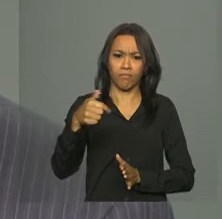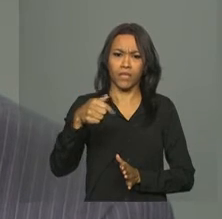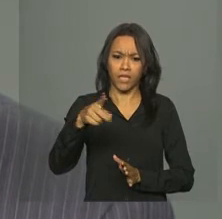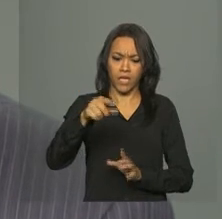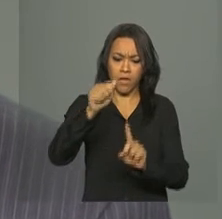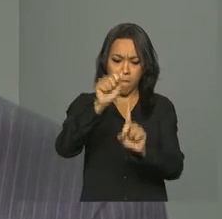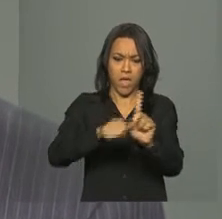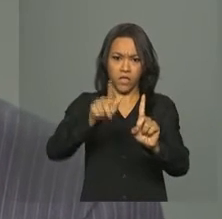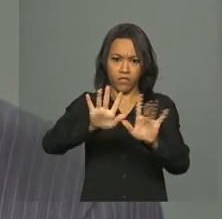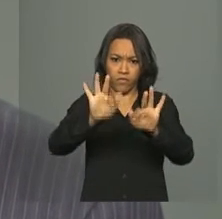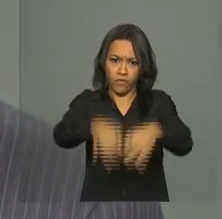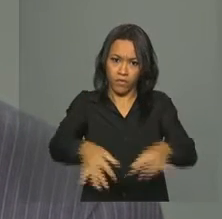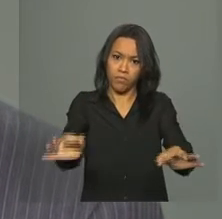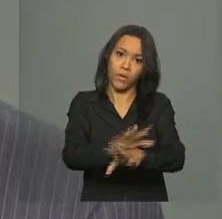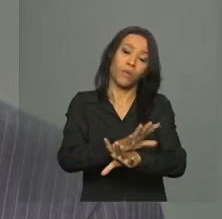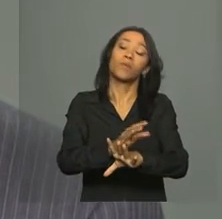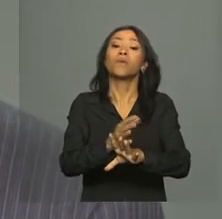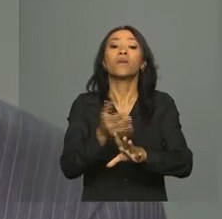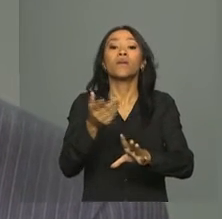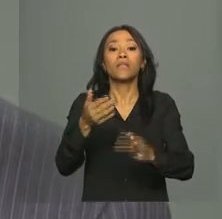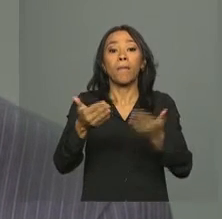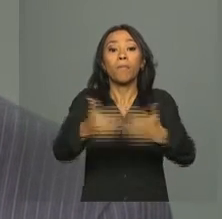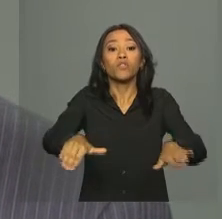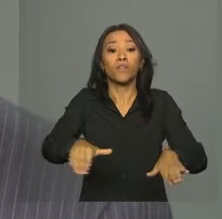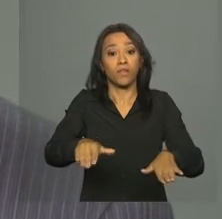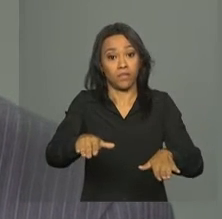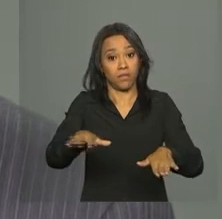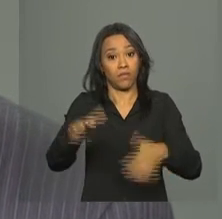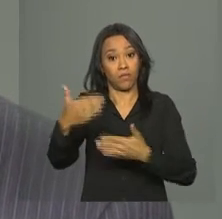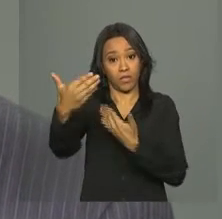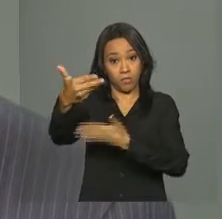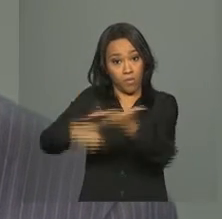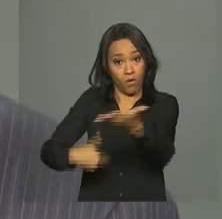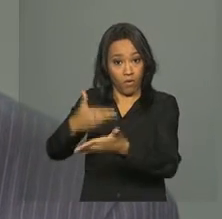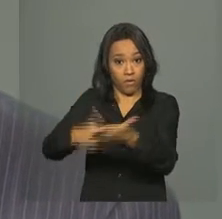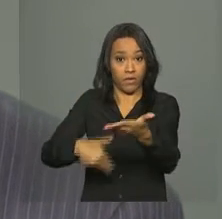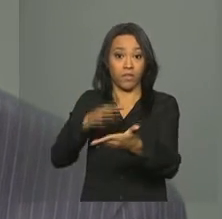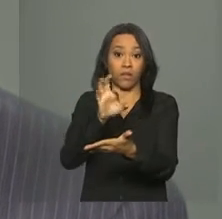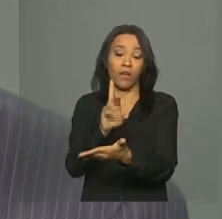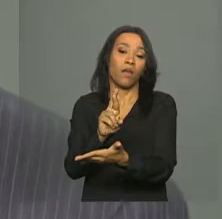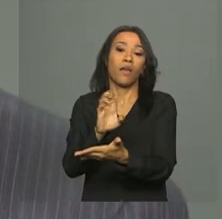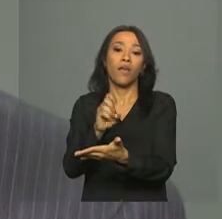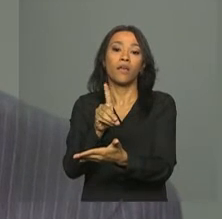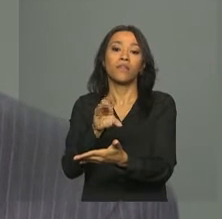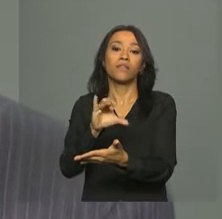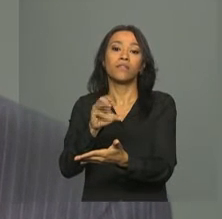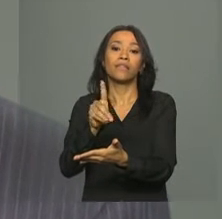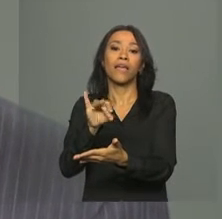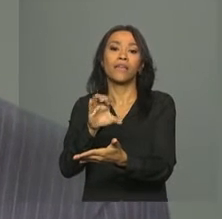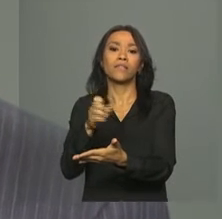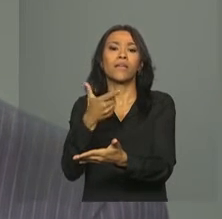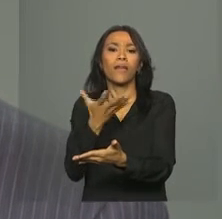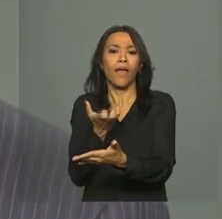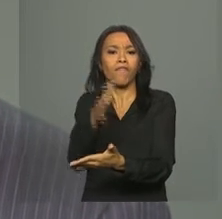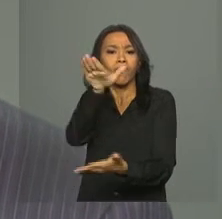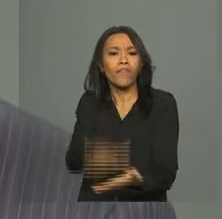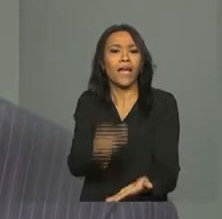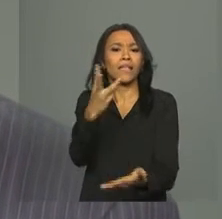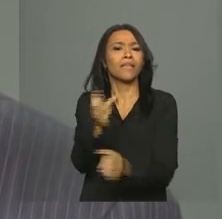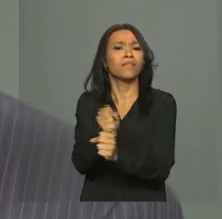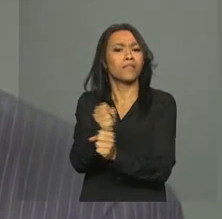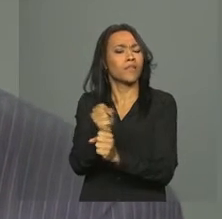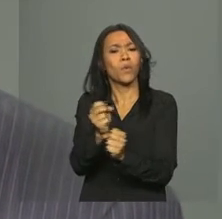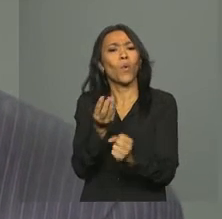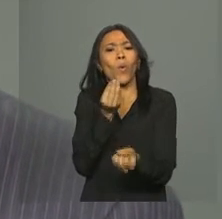mês o período de atuação que dá direito à bonificação nas provas de residência, optaram por continuar por mais três anos no programa. Quais são as